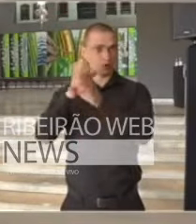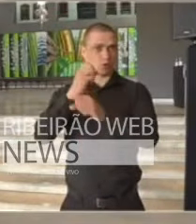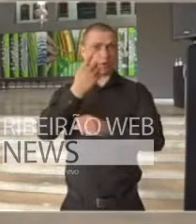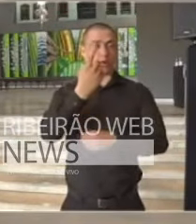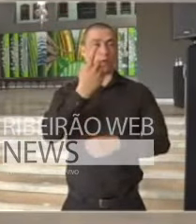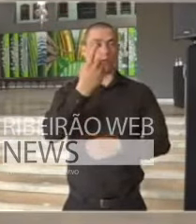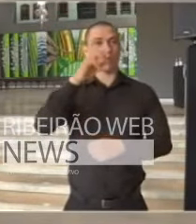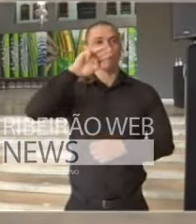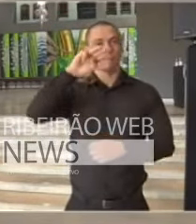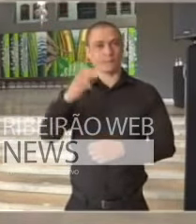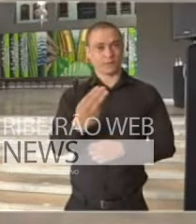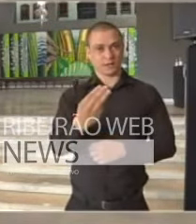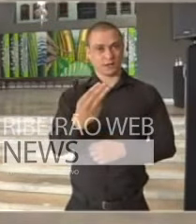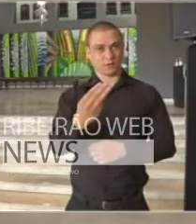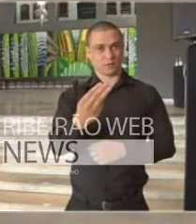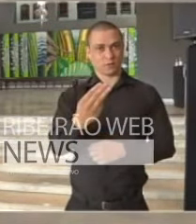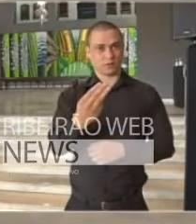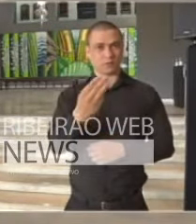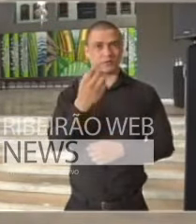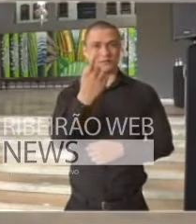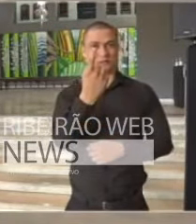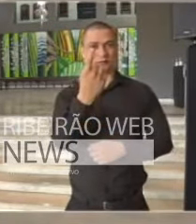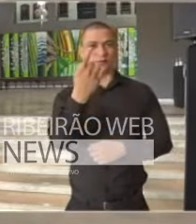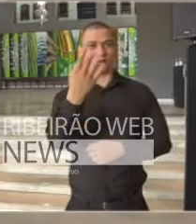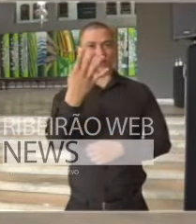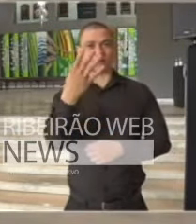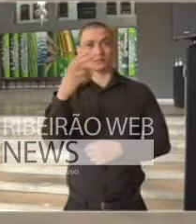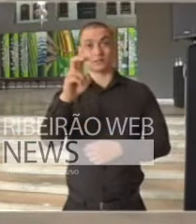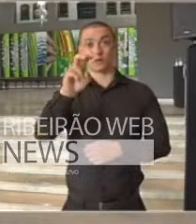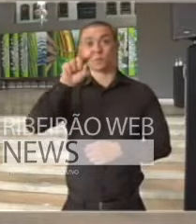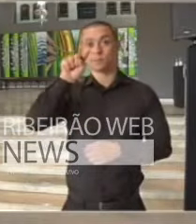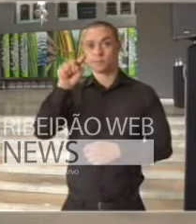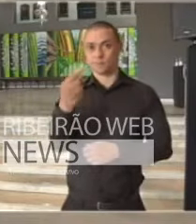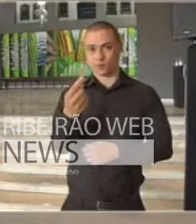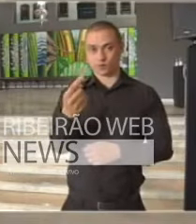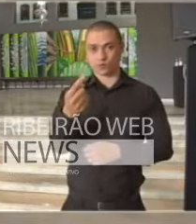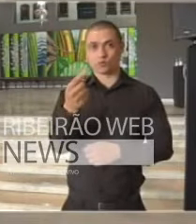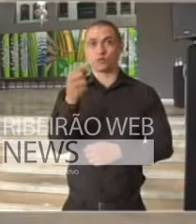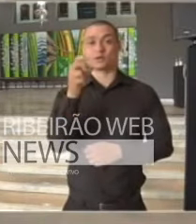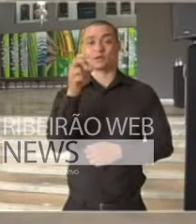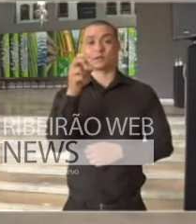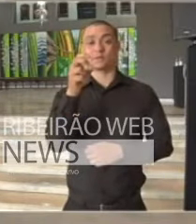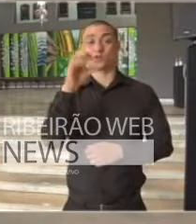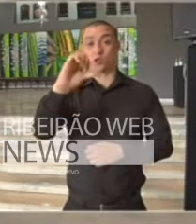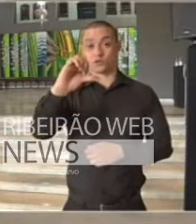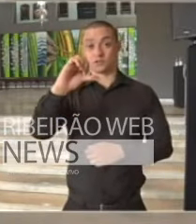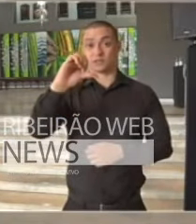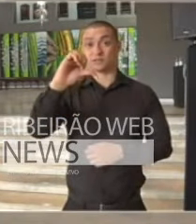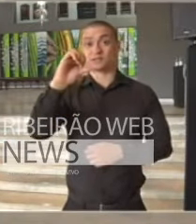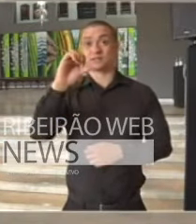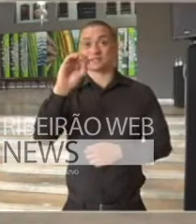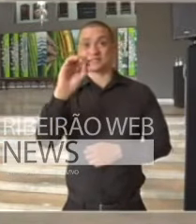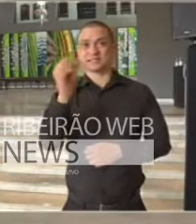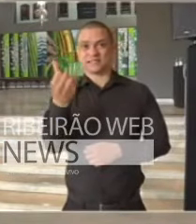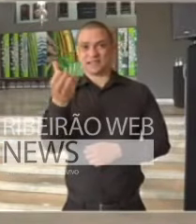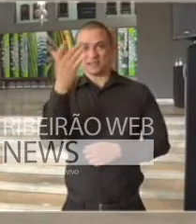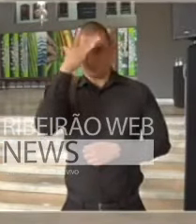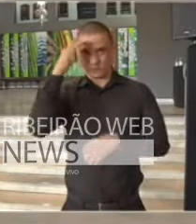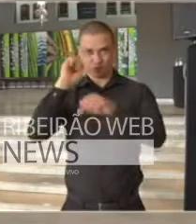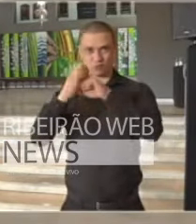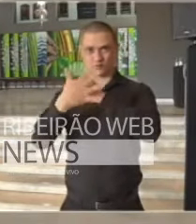.145.906 casos